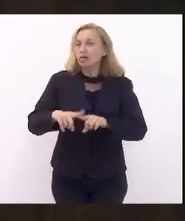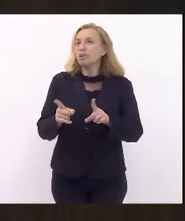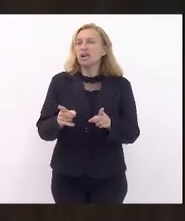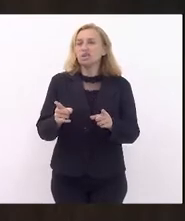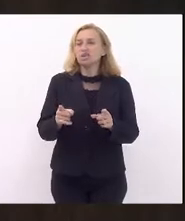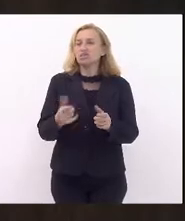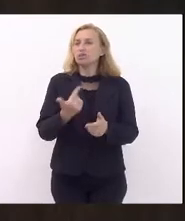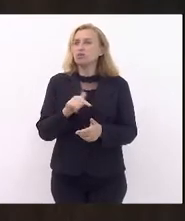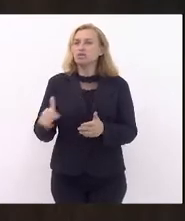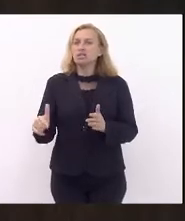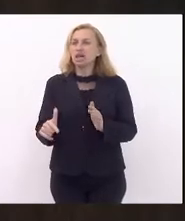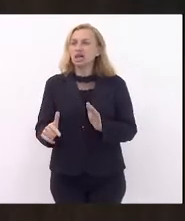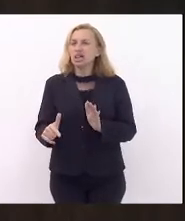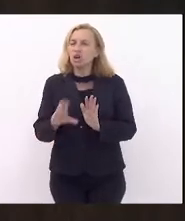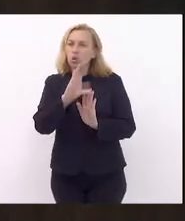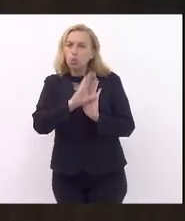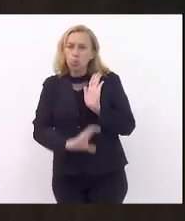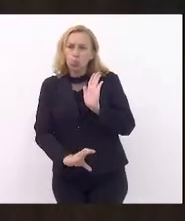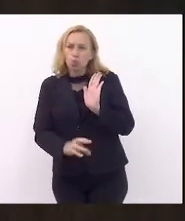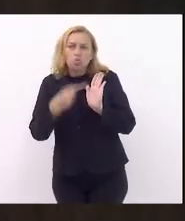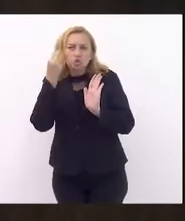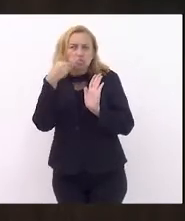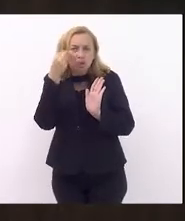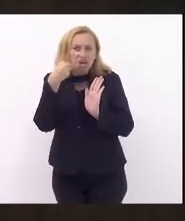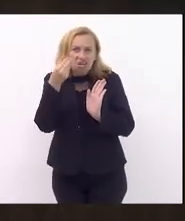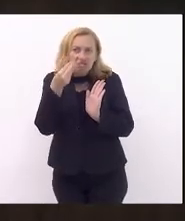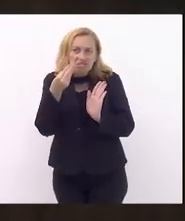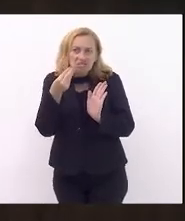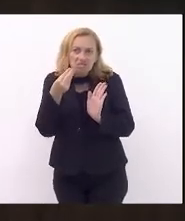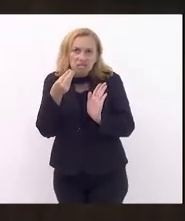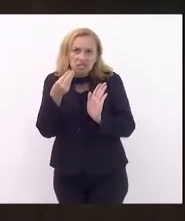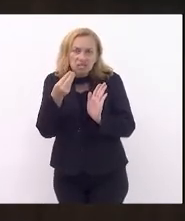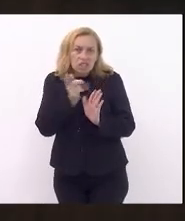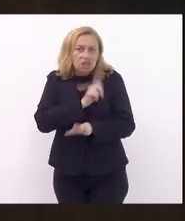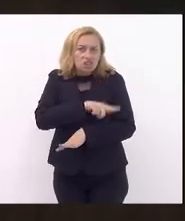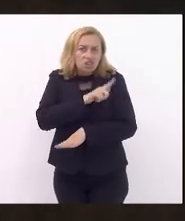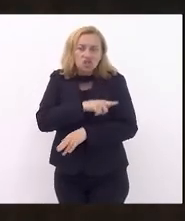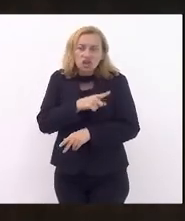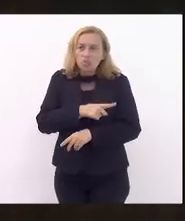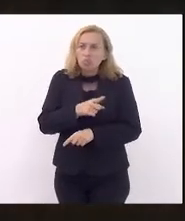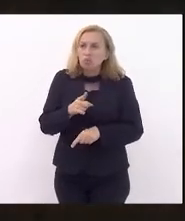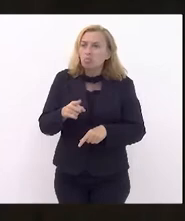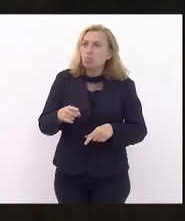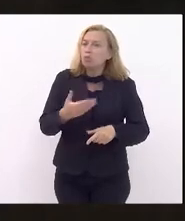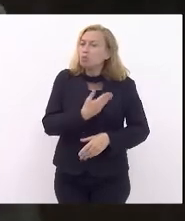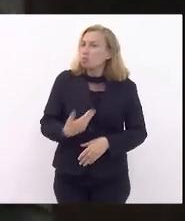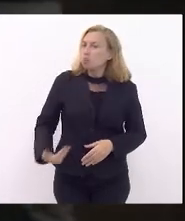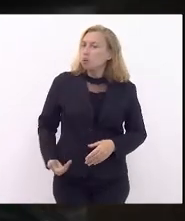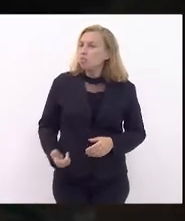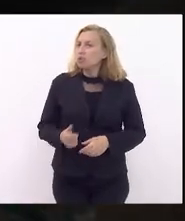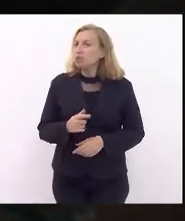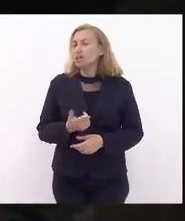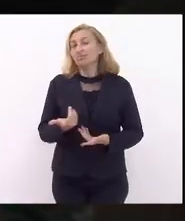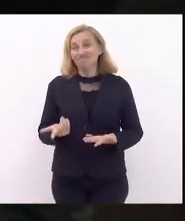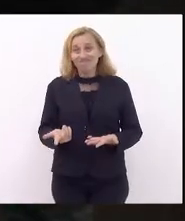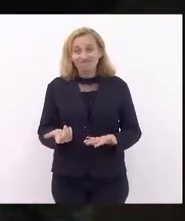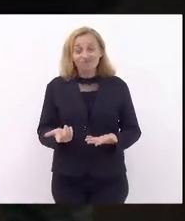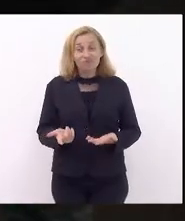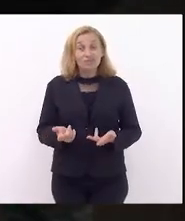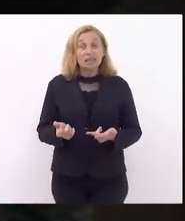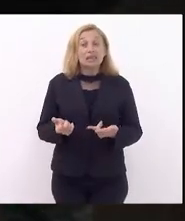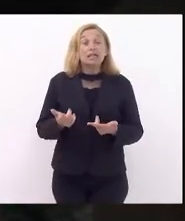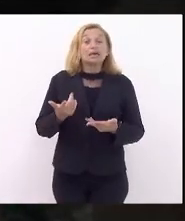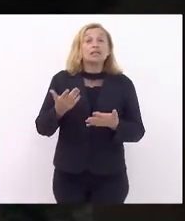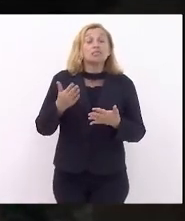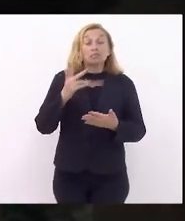portfólio nenhuma experiência relevante na gestão pública executiva. Então, me parece temerário,